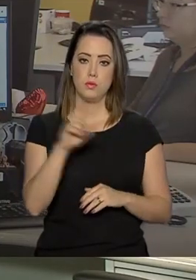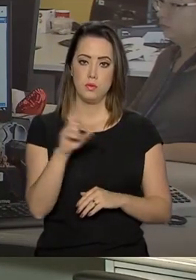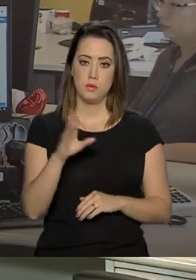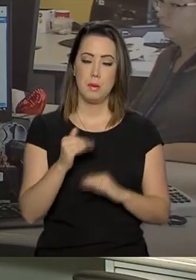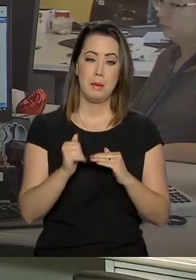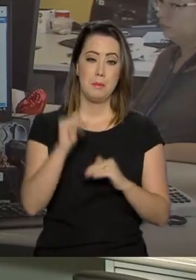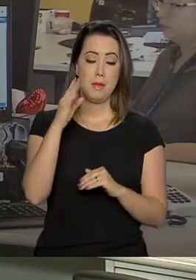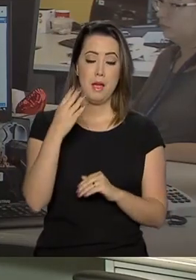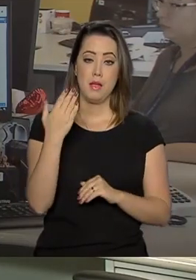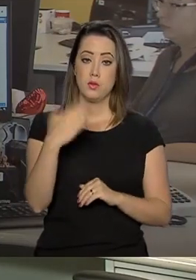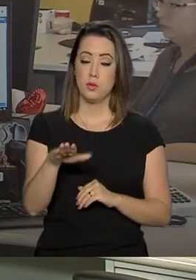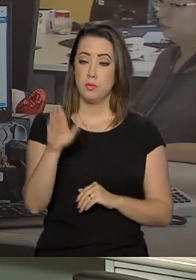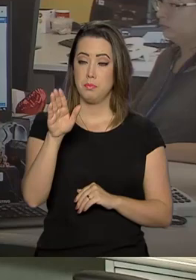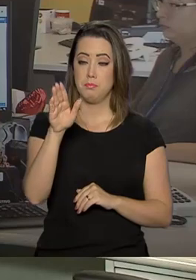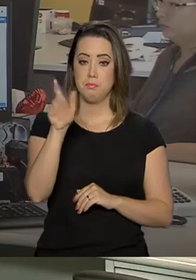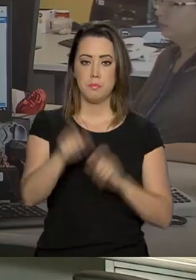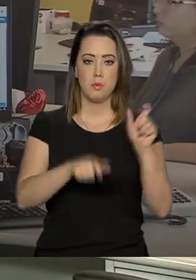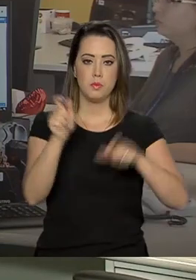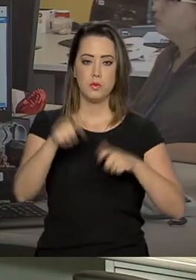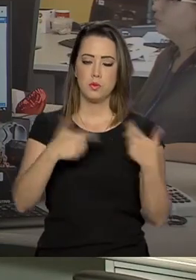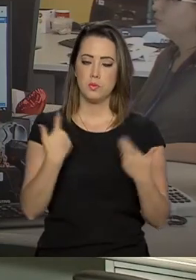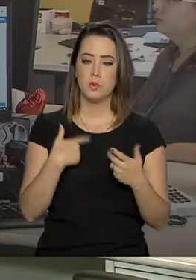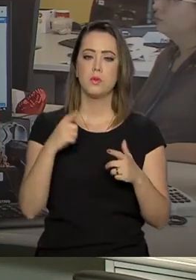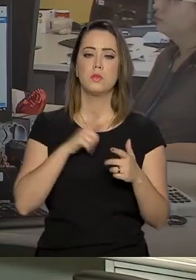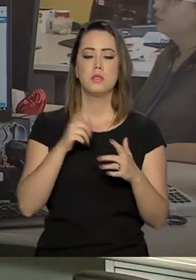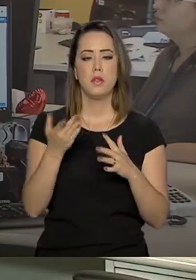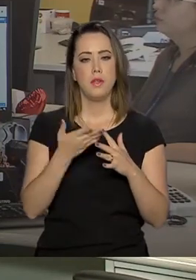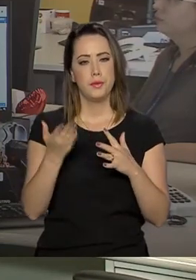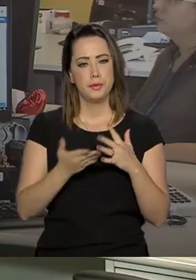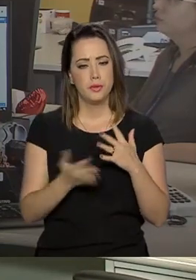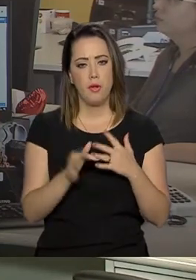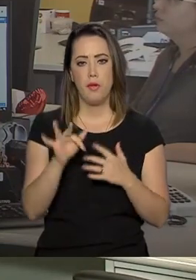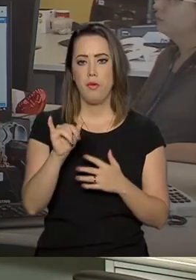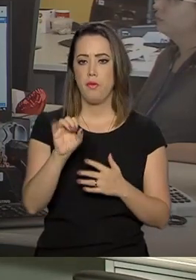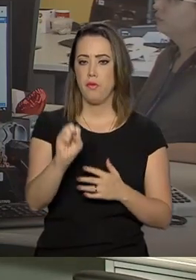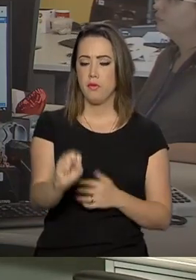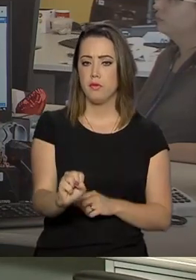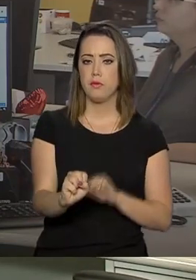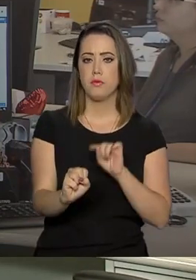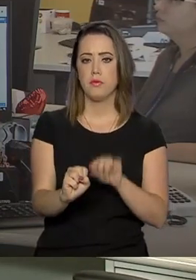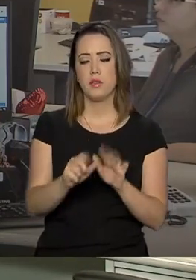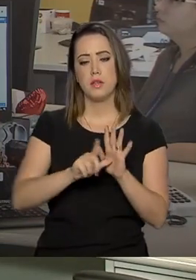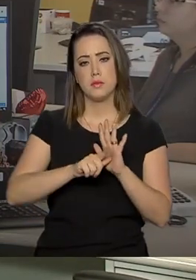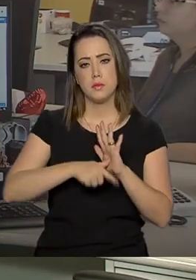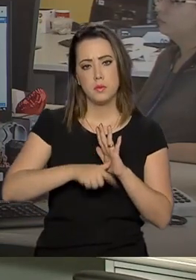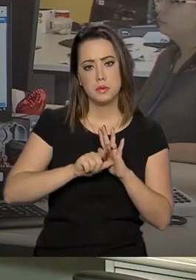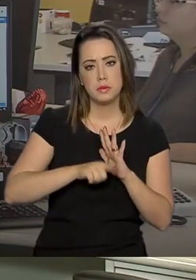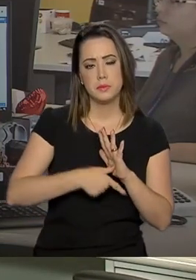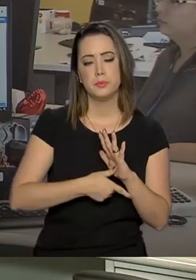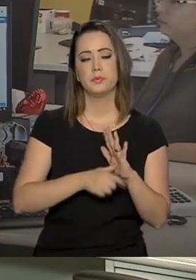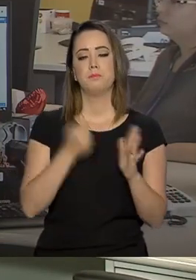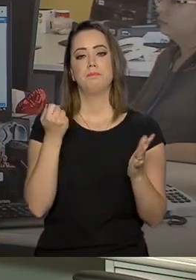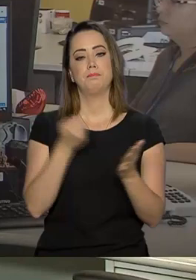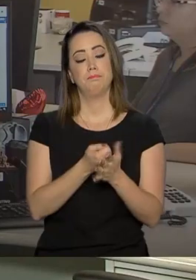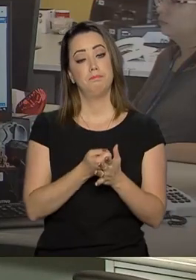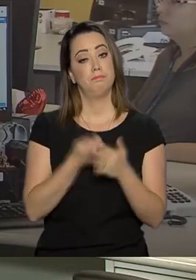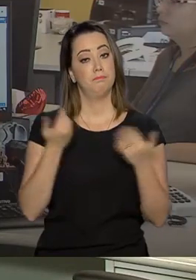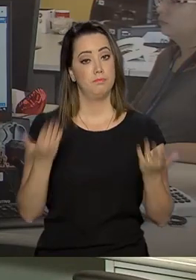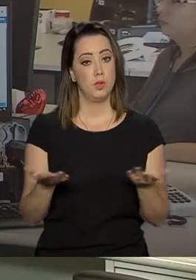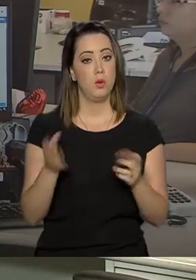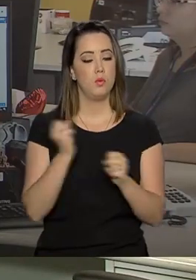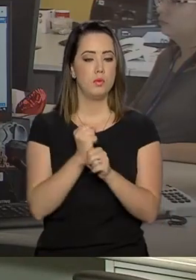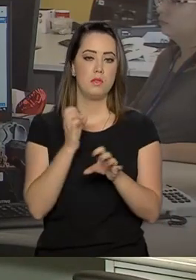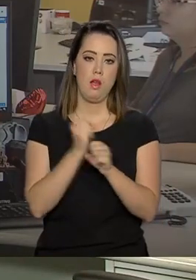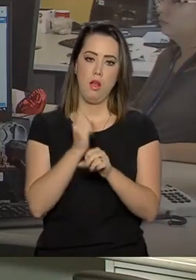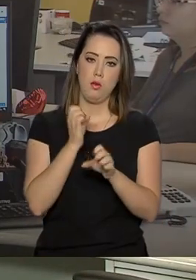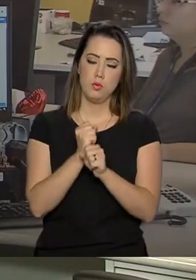Mais de meio milhão de estudantes estão com contratos de financiamento na fase de amortização e com atraso no pagamento das prestações. O saldo